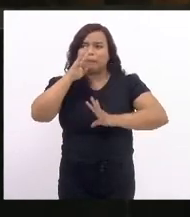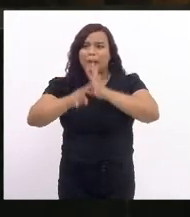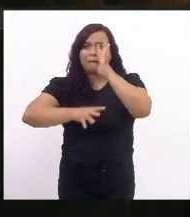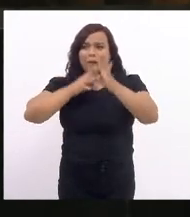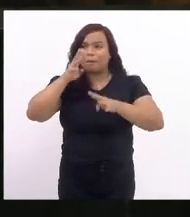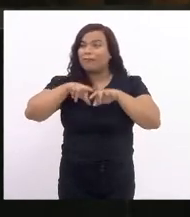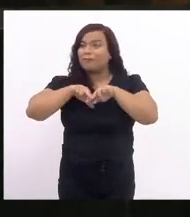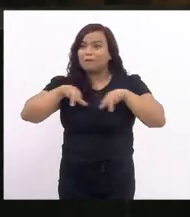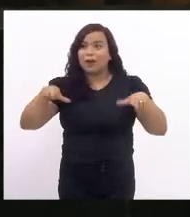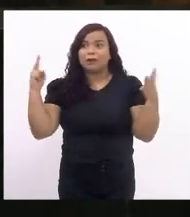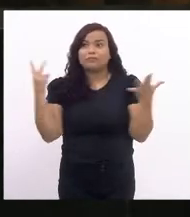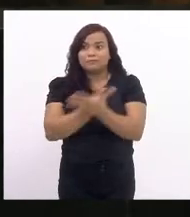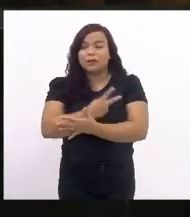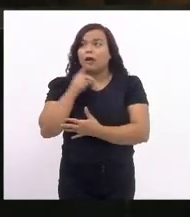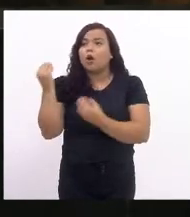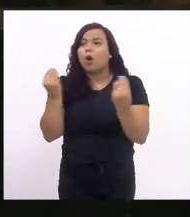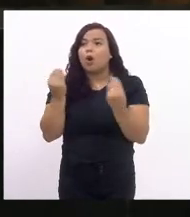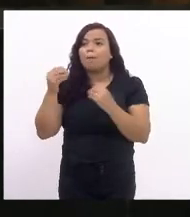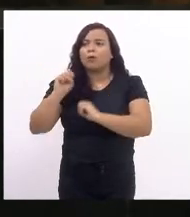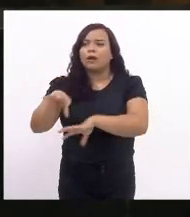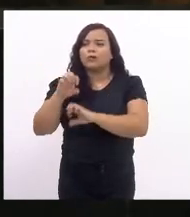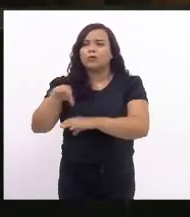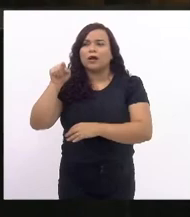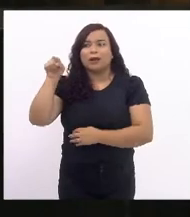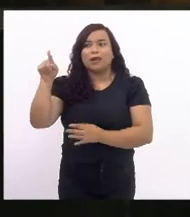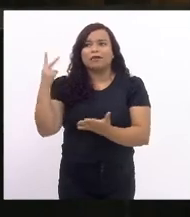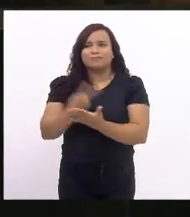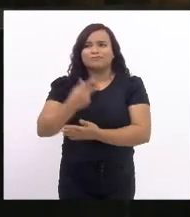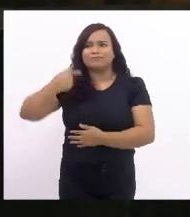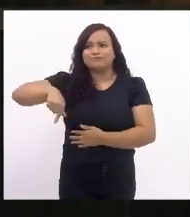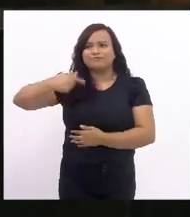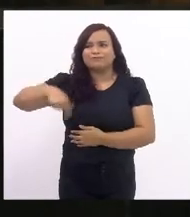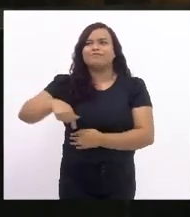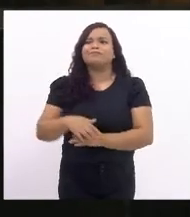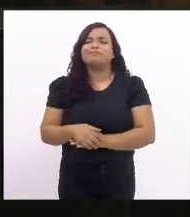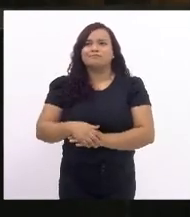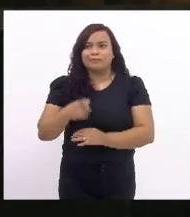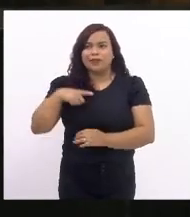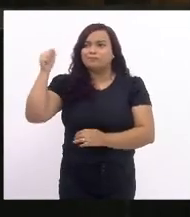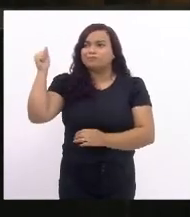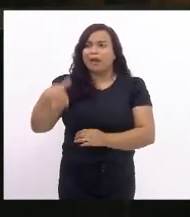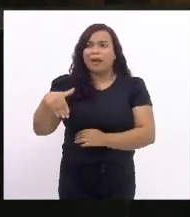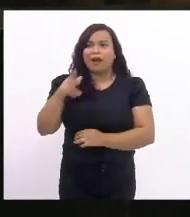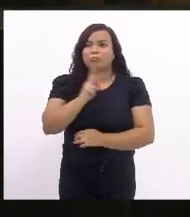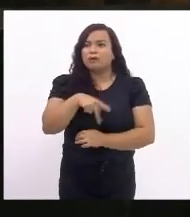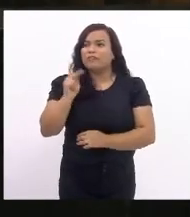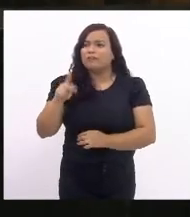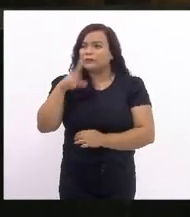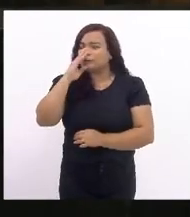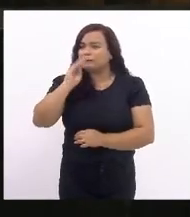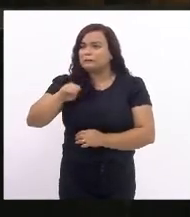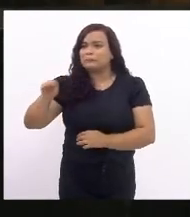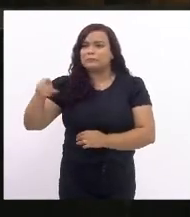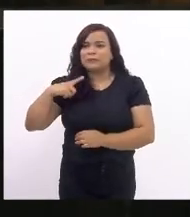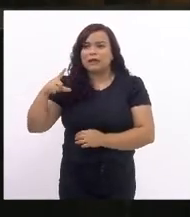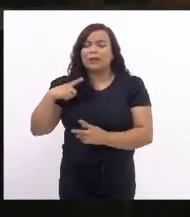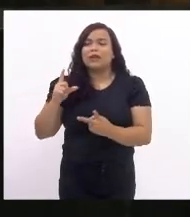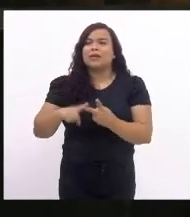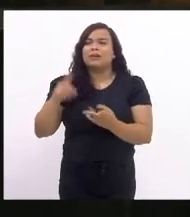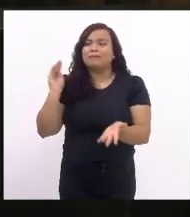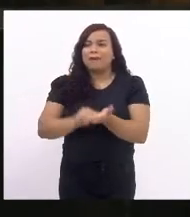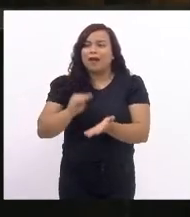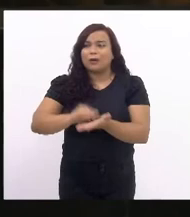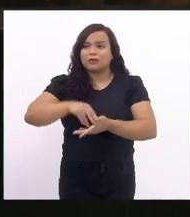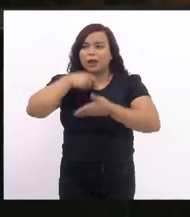ocorrido o andamento na área da educação. A desvalorização dos nossos professores, a falta de